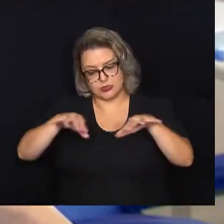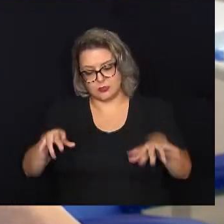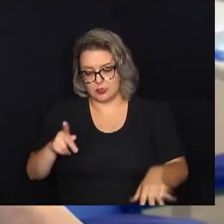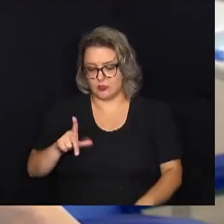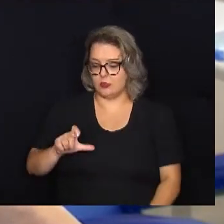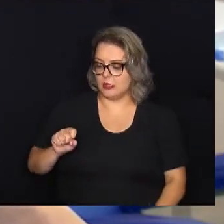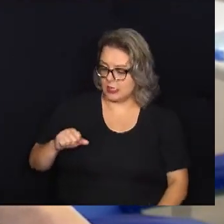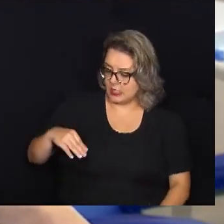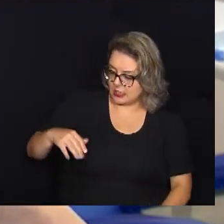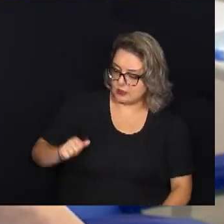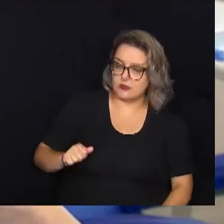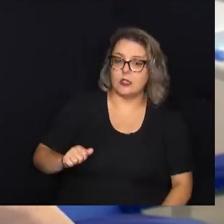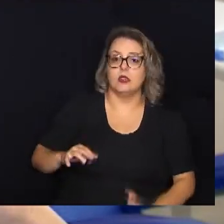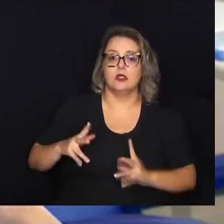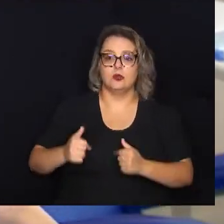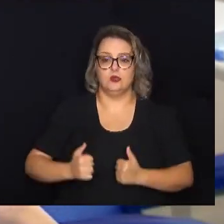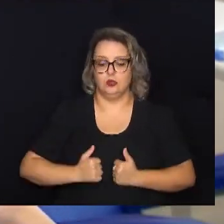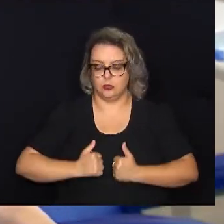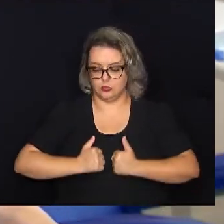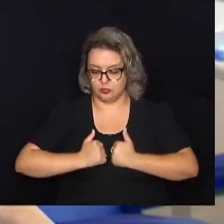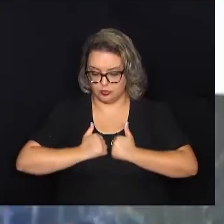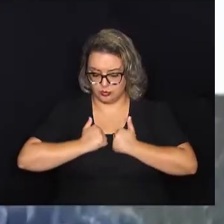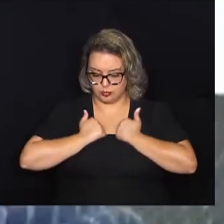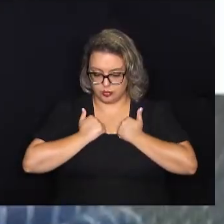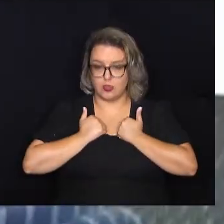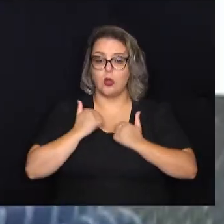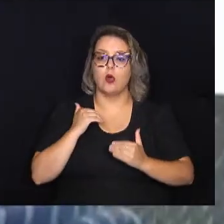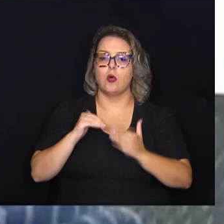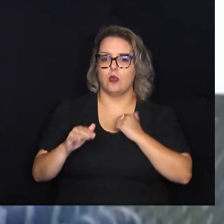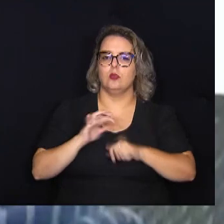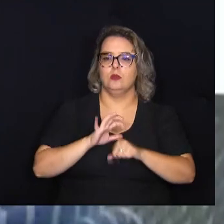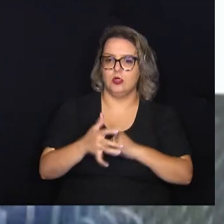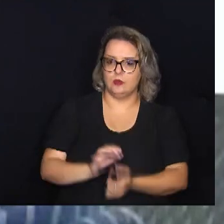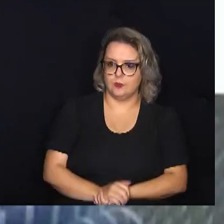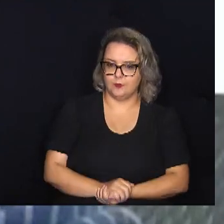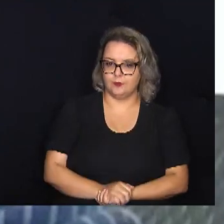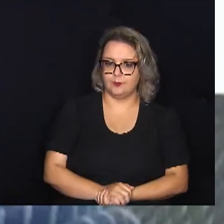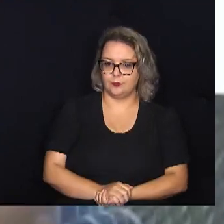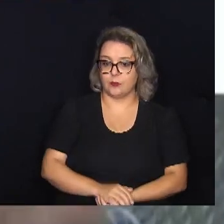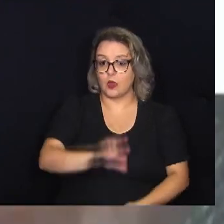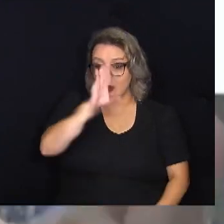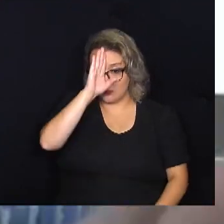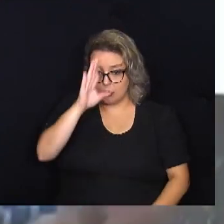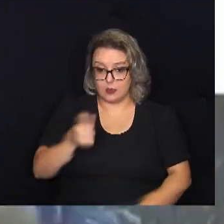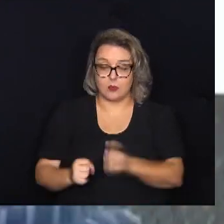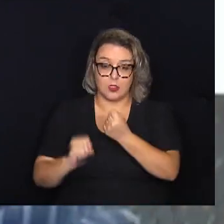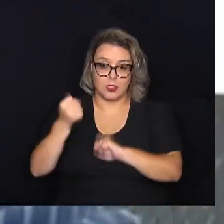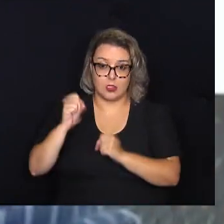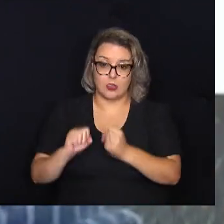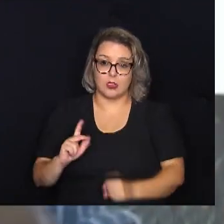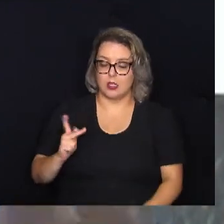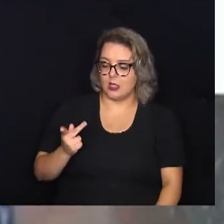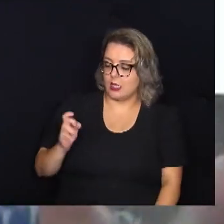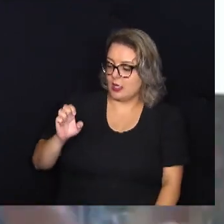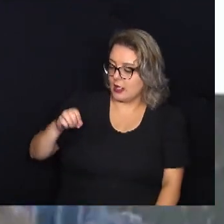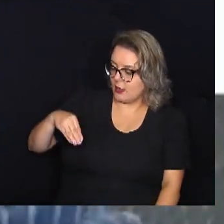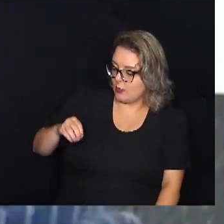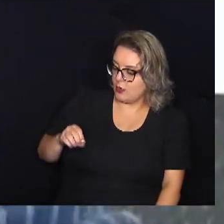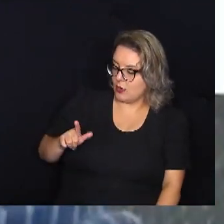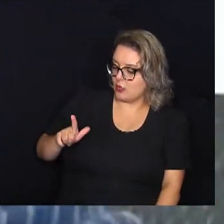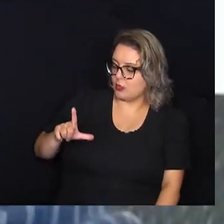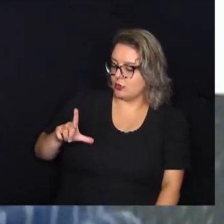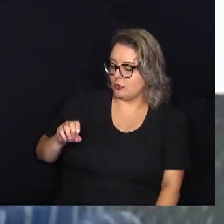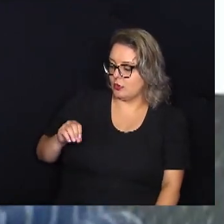pegar aqueles anticorpos, né? Contra a Covid. O carro-chefe hoje da indústria são as imunoglobulinas, né? São os